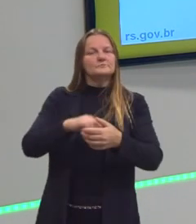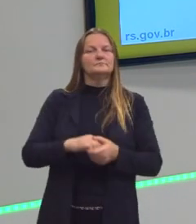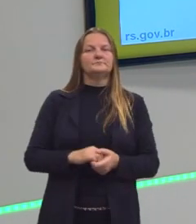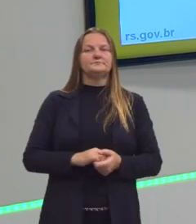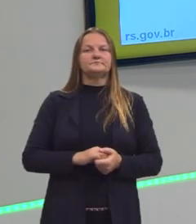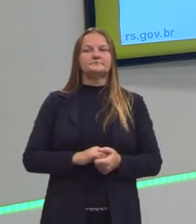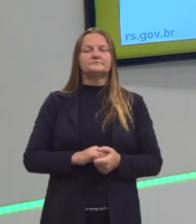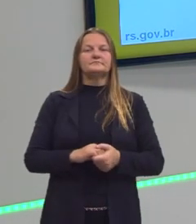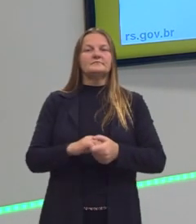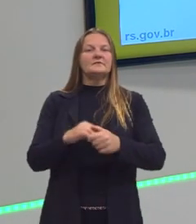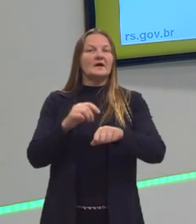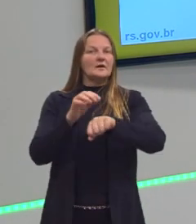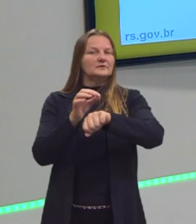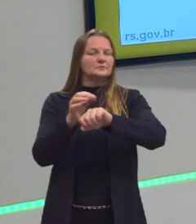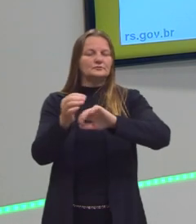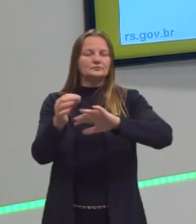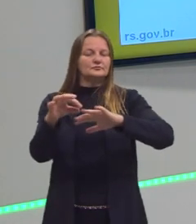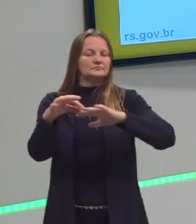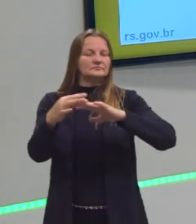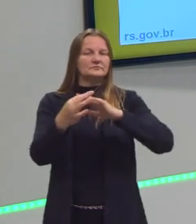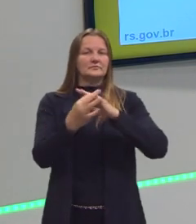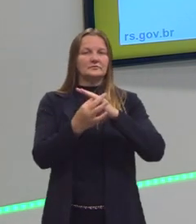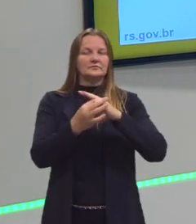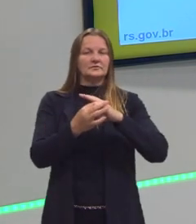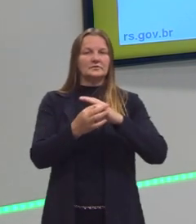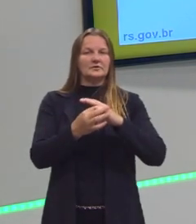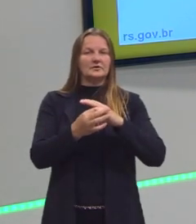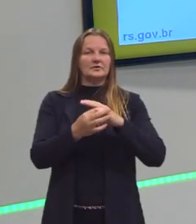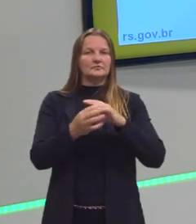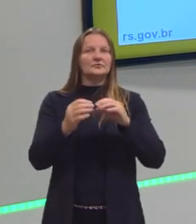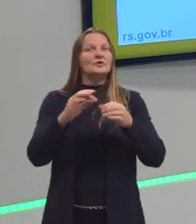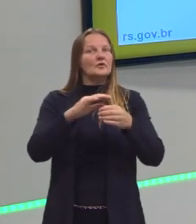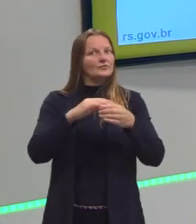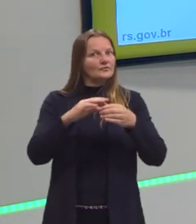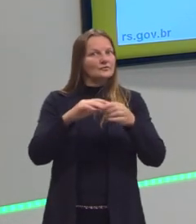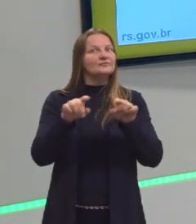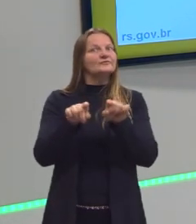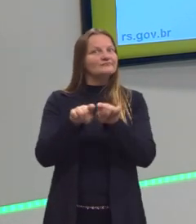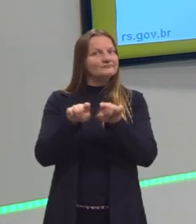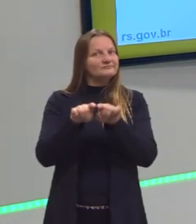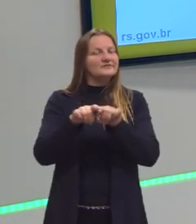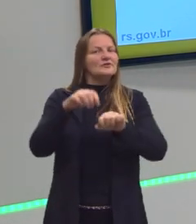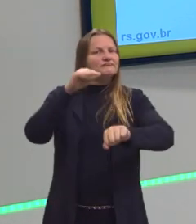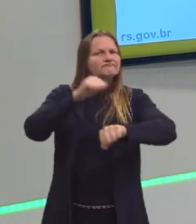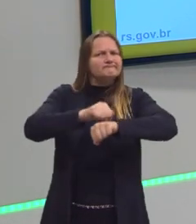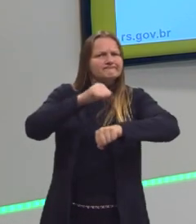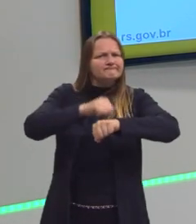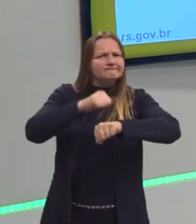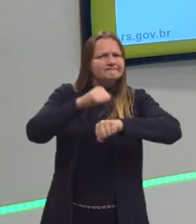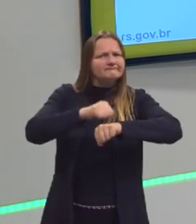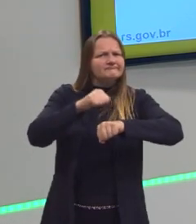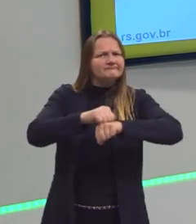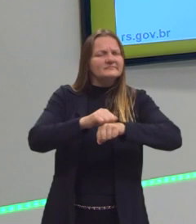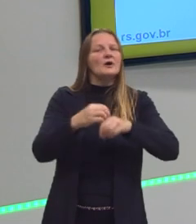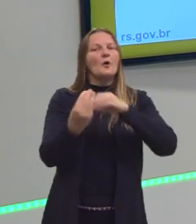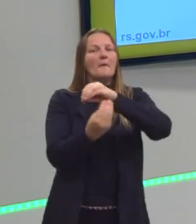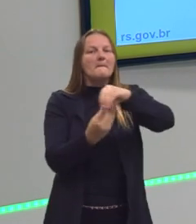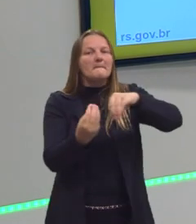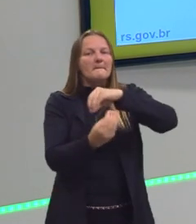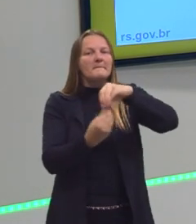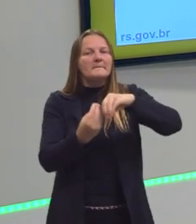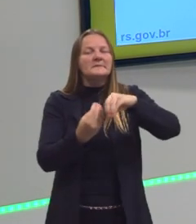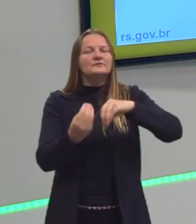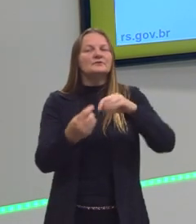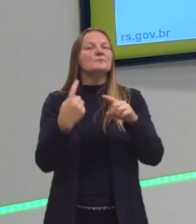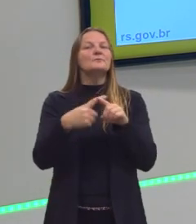joias são soluções, sim. As joias são sólidas. Sim, mas são soluções sólidas.